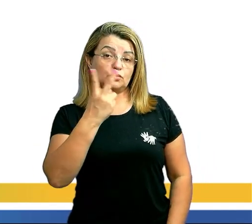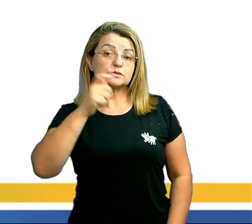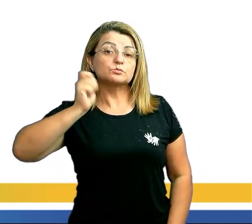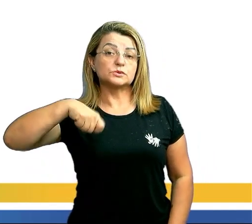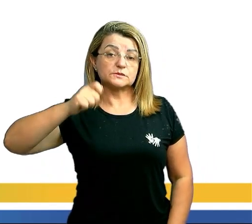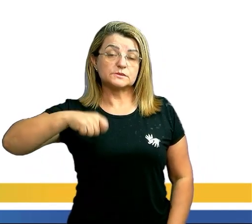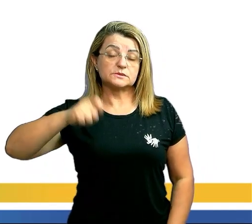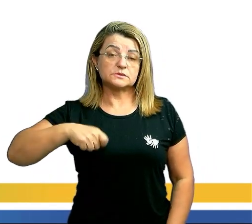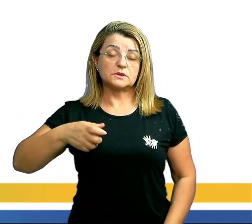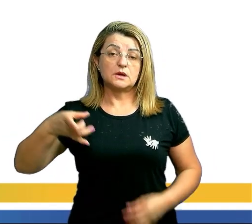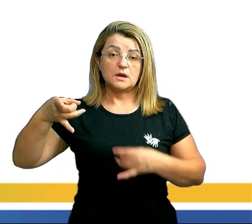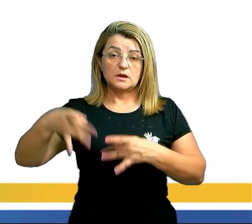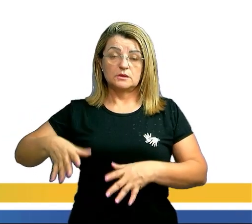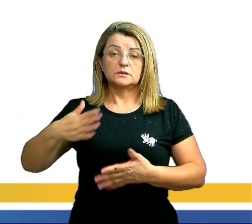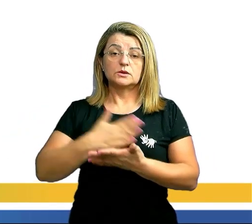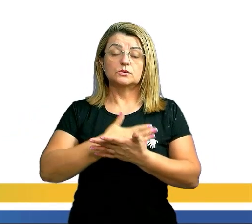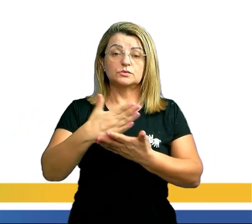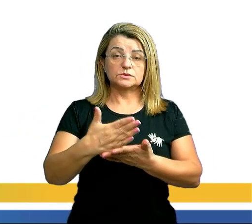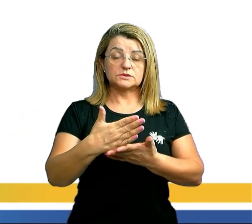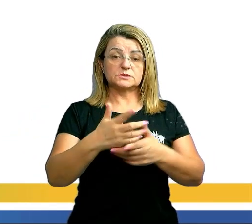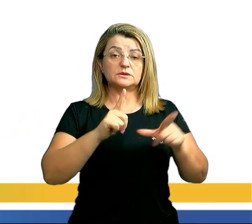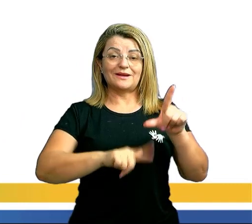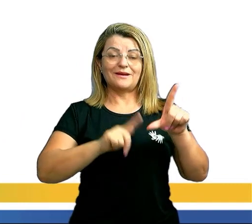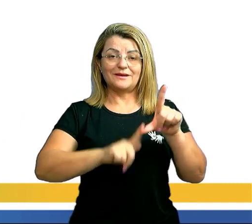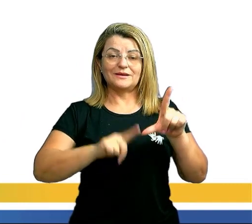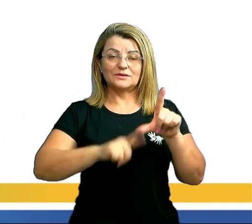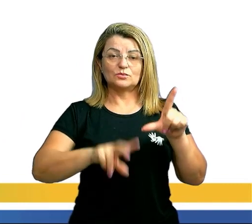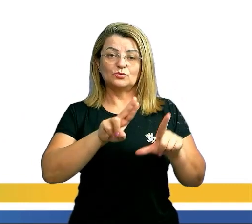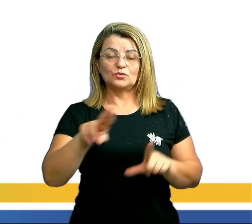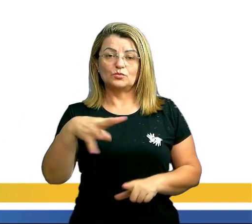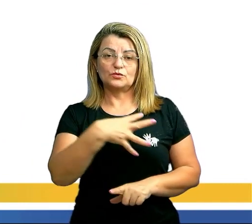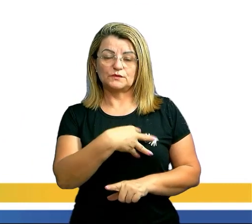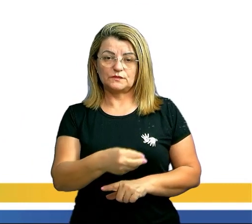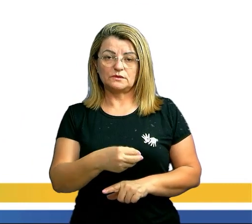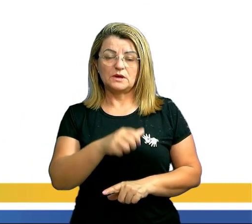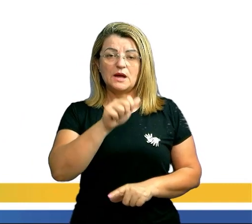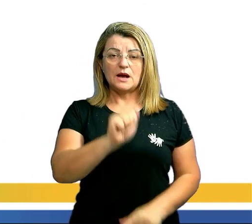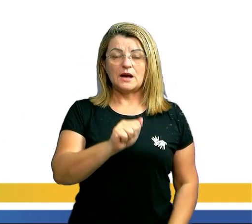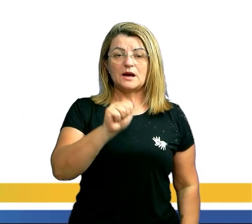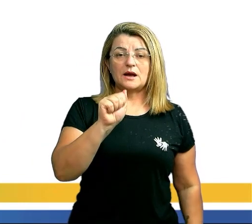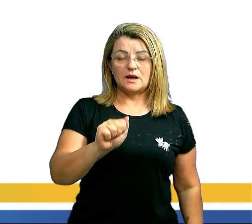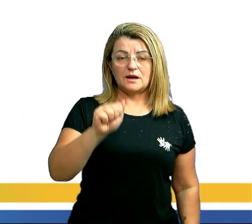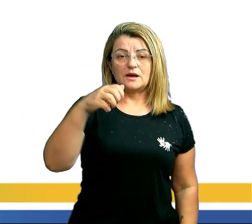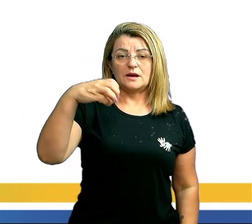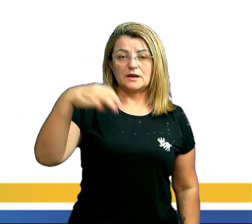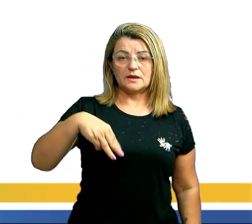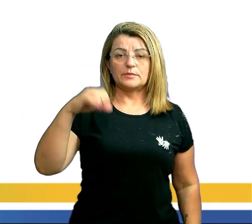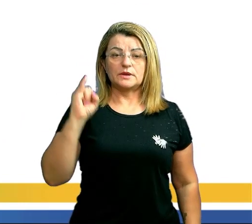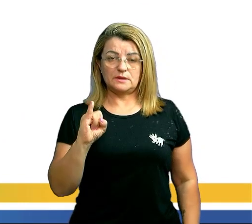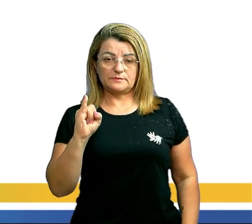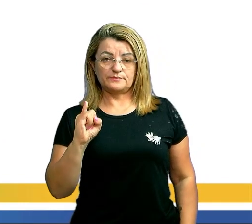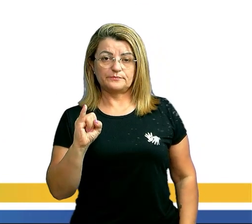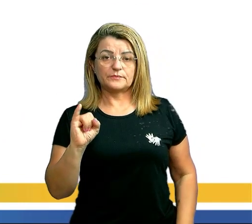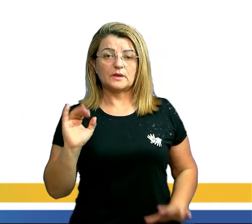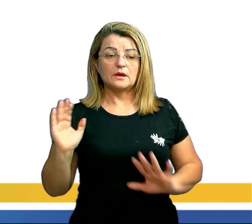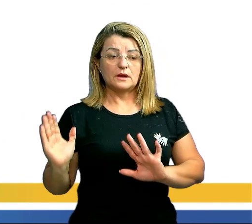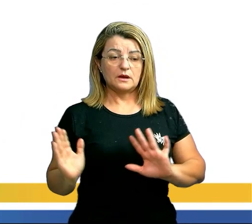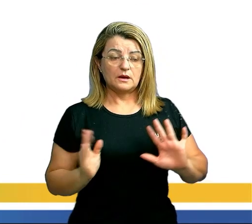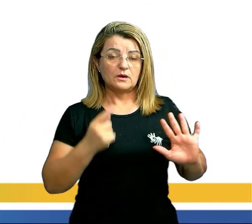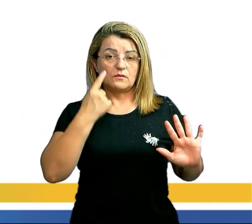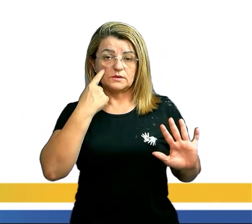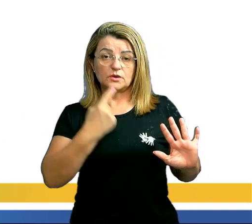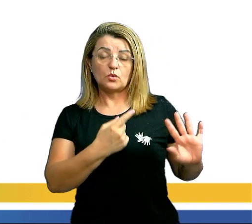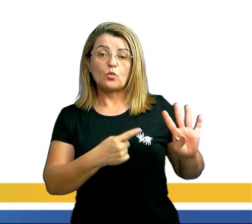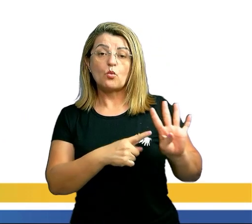E o restante são as iniciais dos filhos, A, A, M e I. Por que, professor? Porque, ó, ele vai ser as quatro